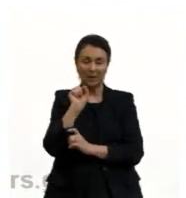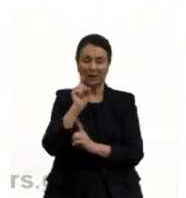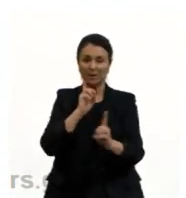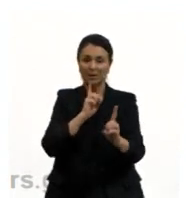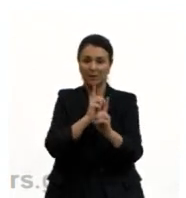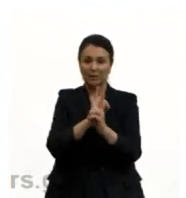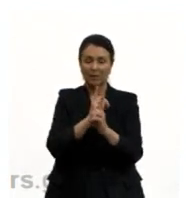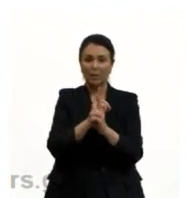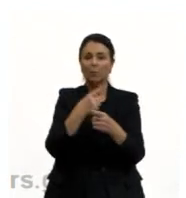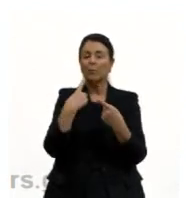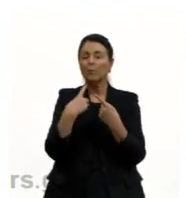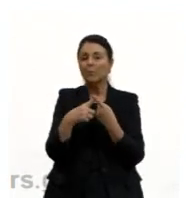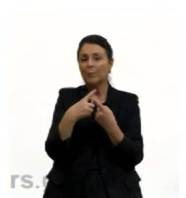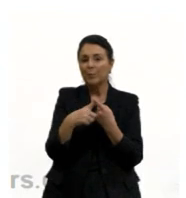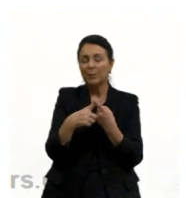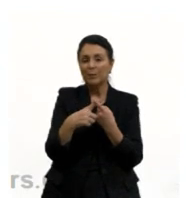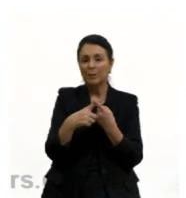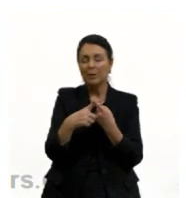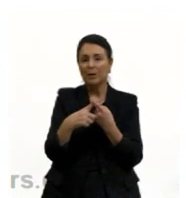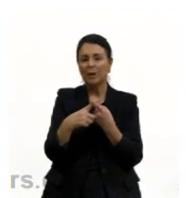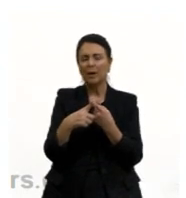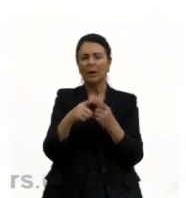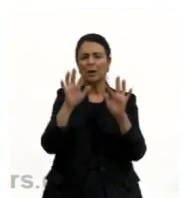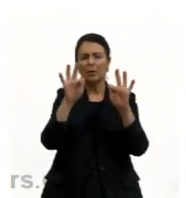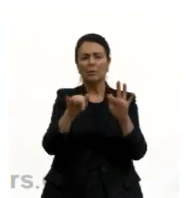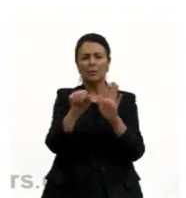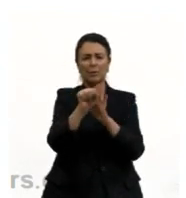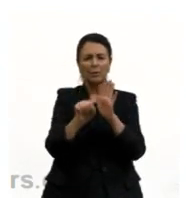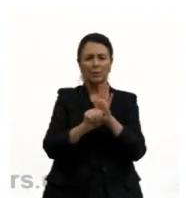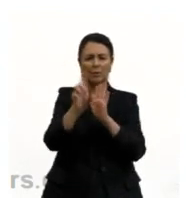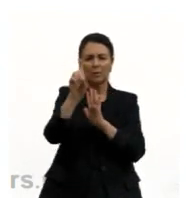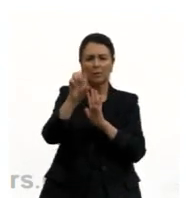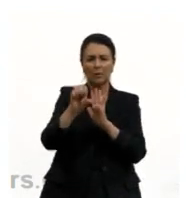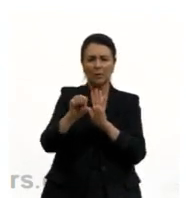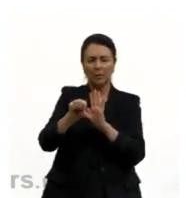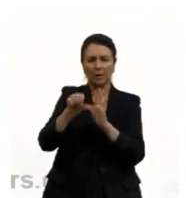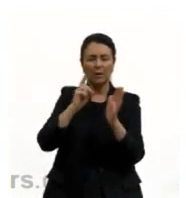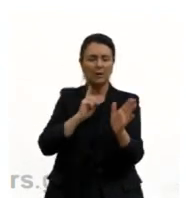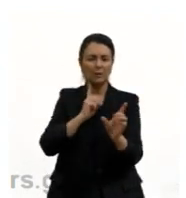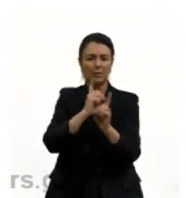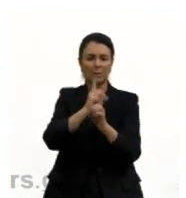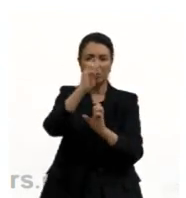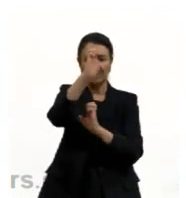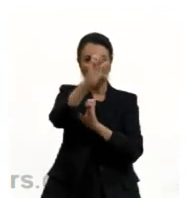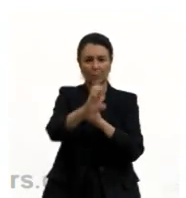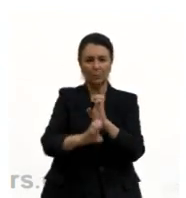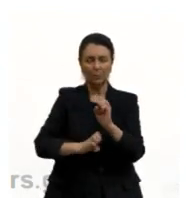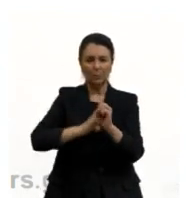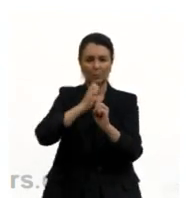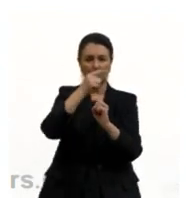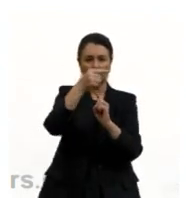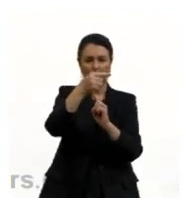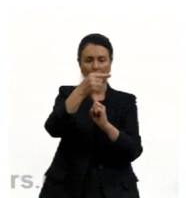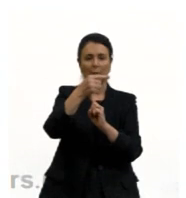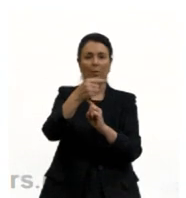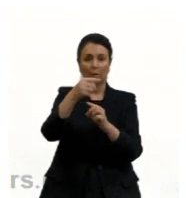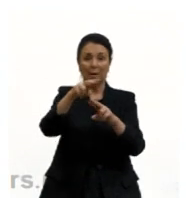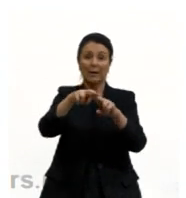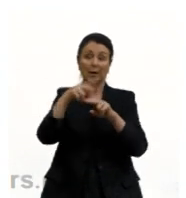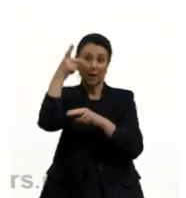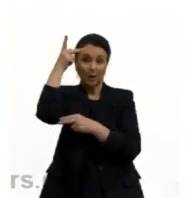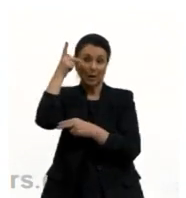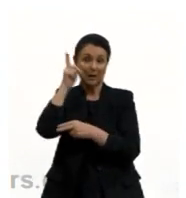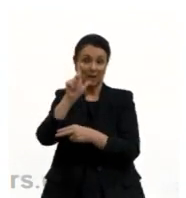Thomson, em função de, no fim do século XIX, ele ter descoberto o elétron, que rendeu o prêmio Nobel, então é super importante.